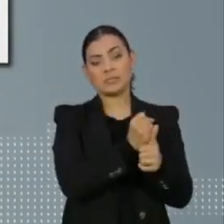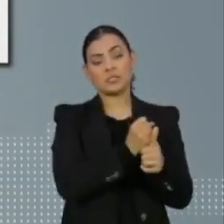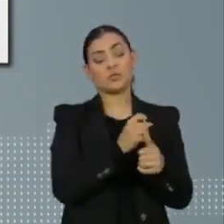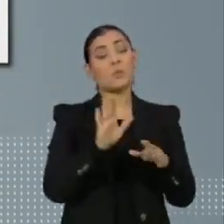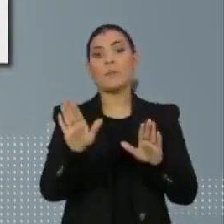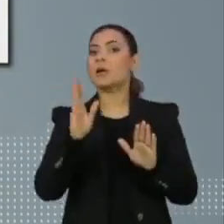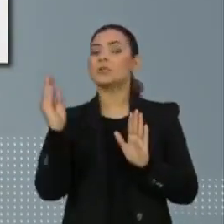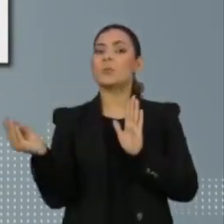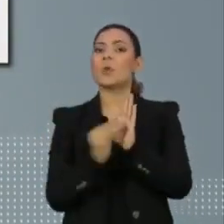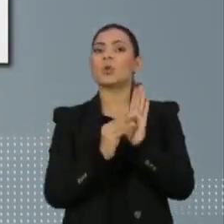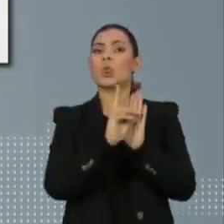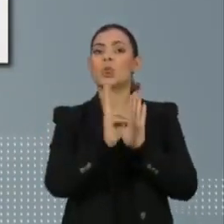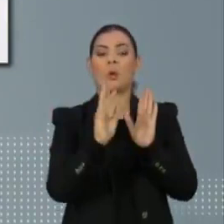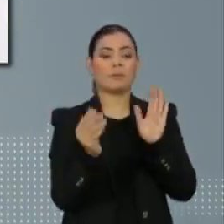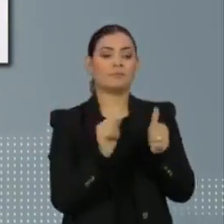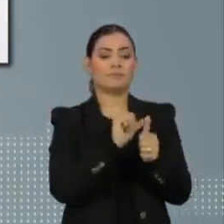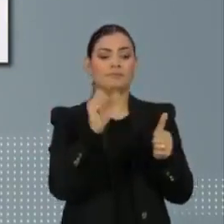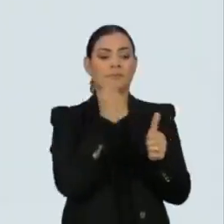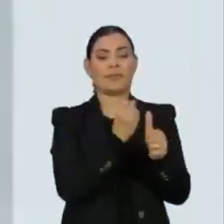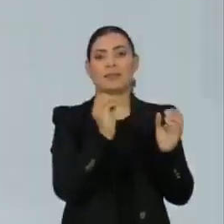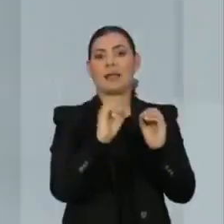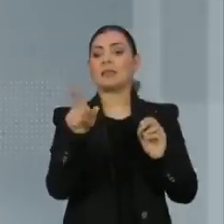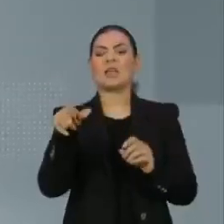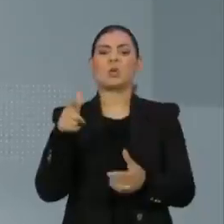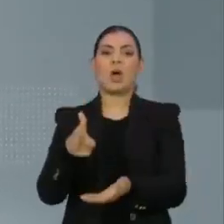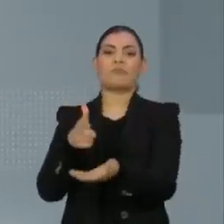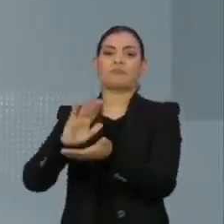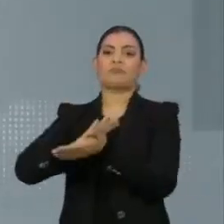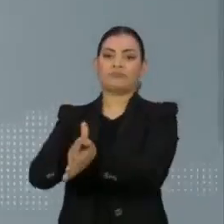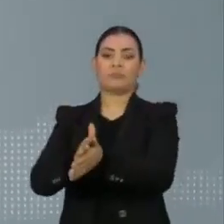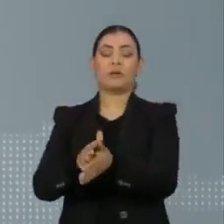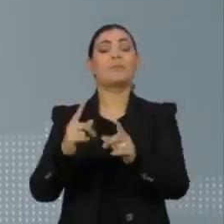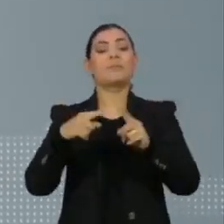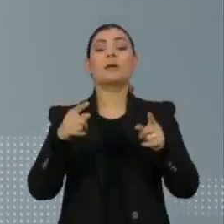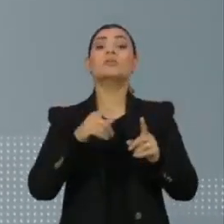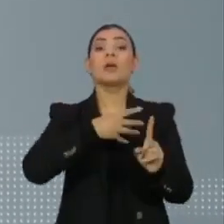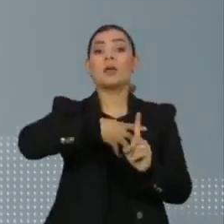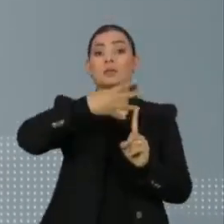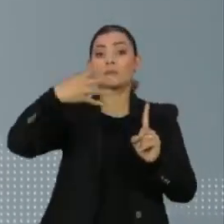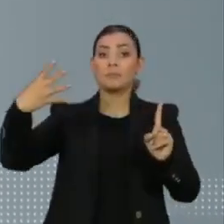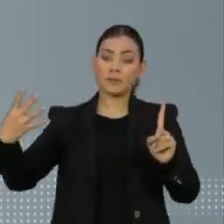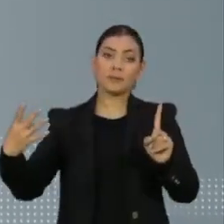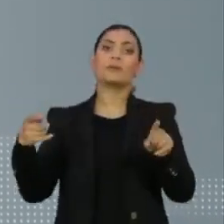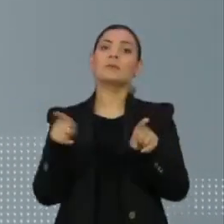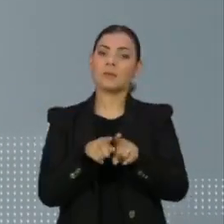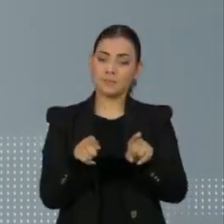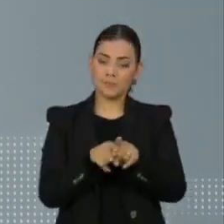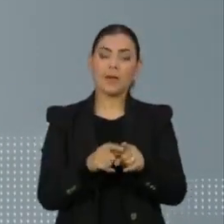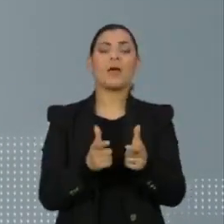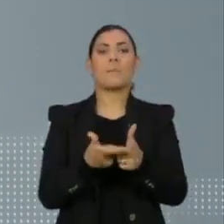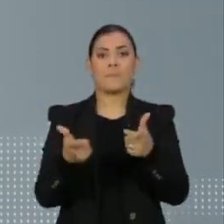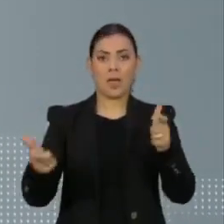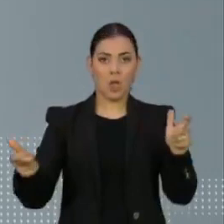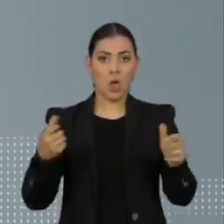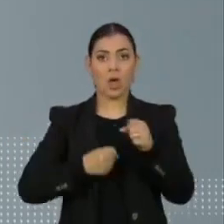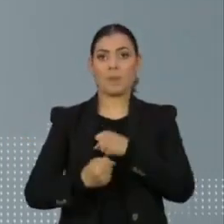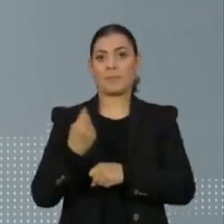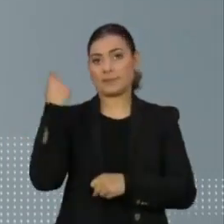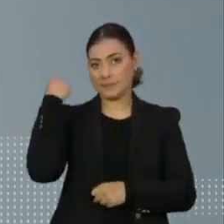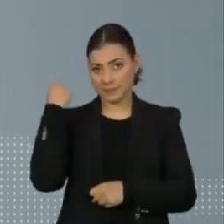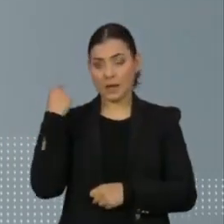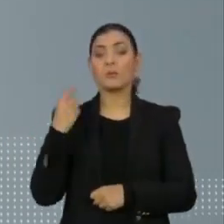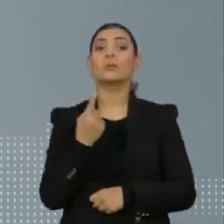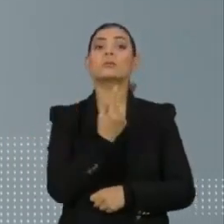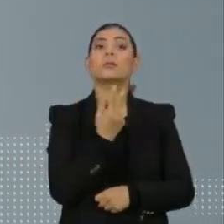classificados de forma adequada. A violência contra a população LGBTQIA+, também foi maior no ano passado.